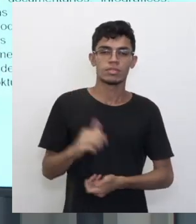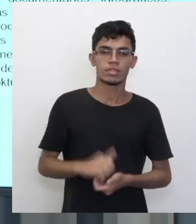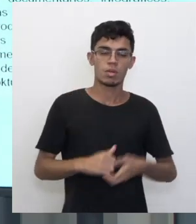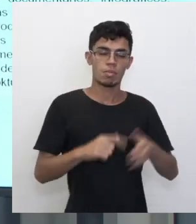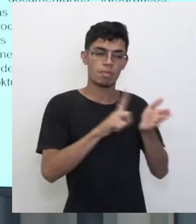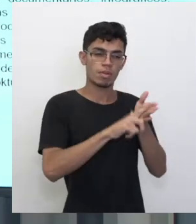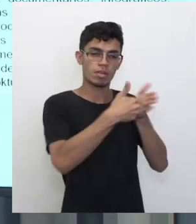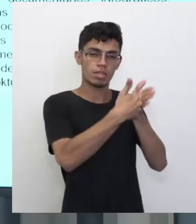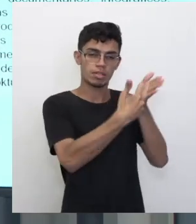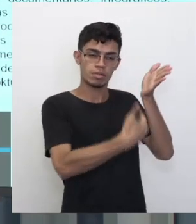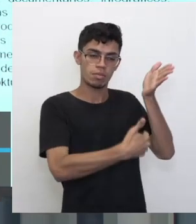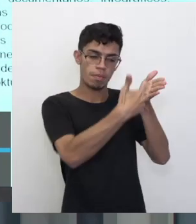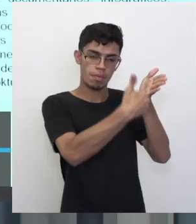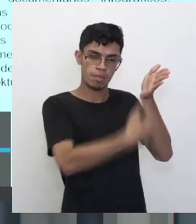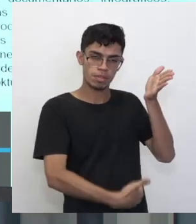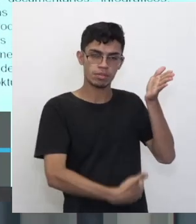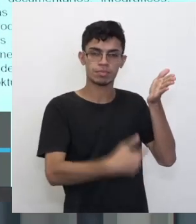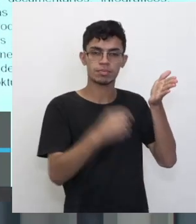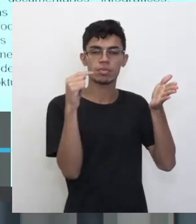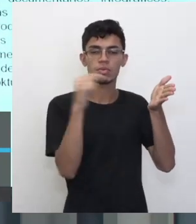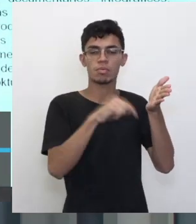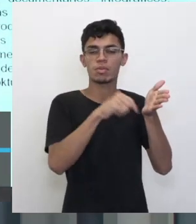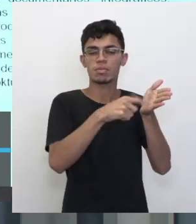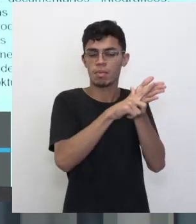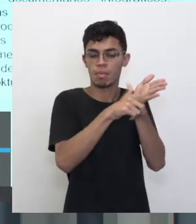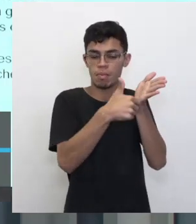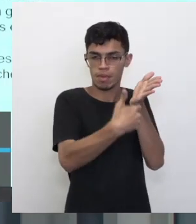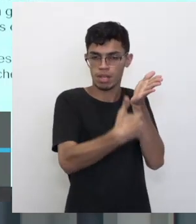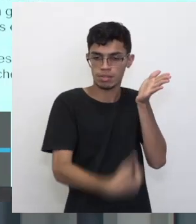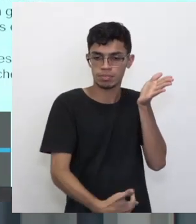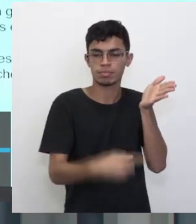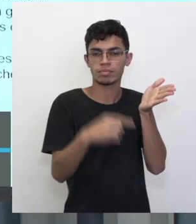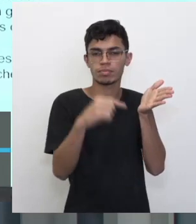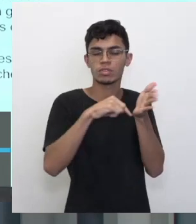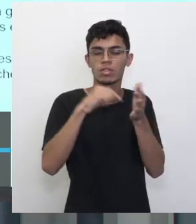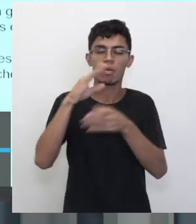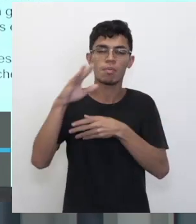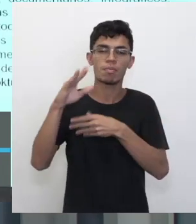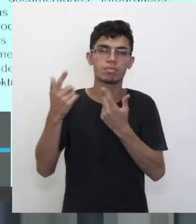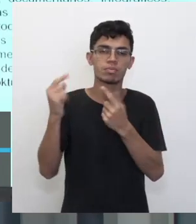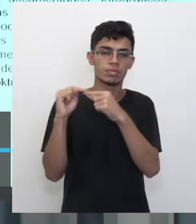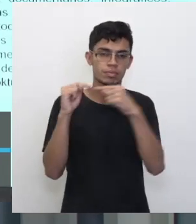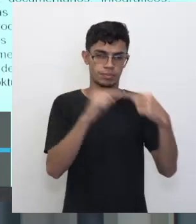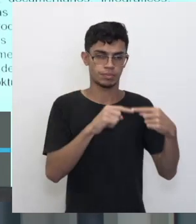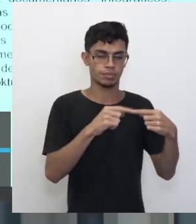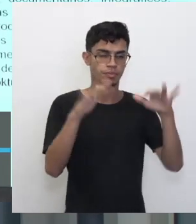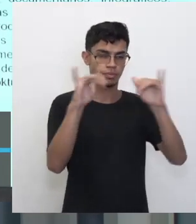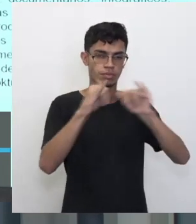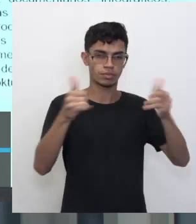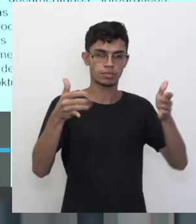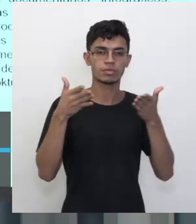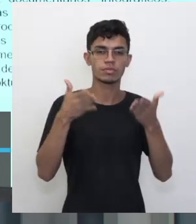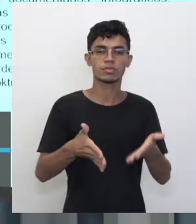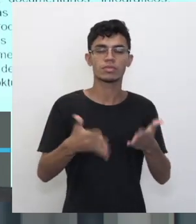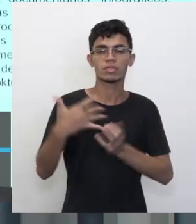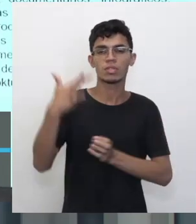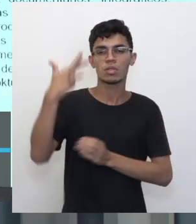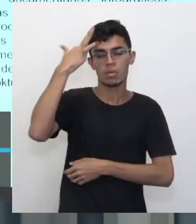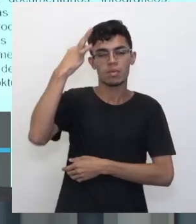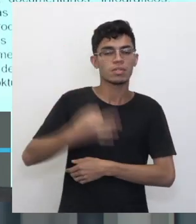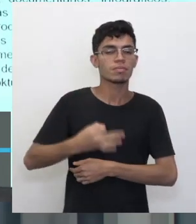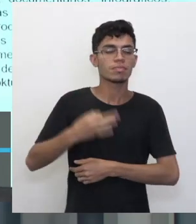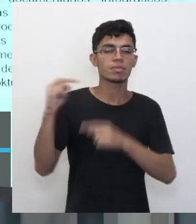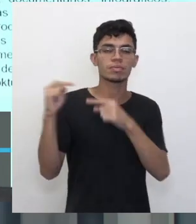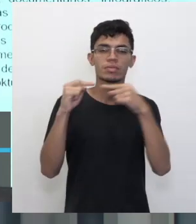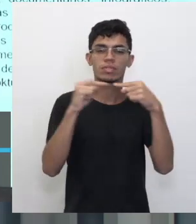grandiosa. Por que ela é grandiosa? Porque tudo isso que eu falei nessa habilidade envolve o nós falaremos aqui, que é o quê? É a gente buscar entender do que se trata.